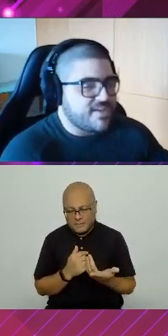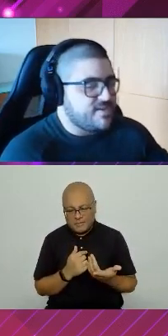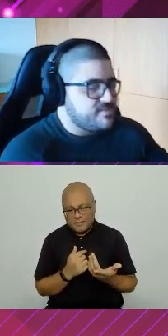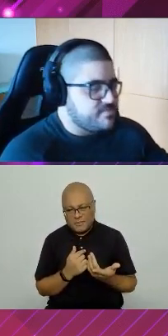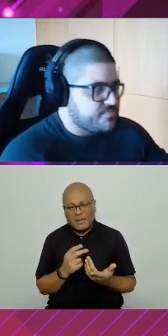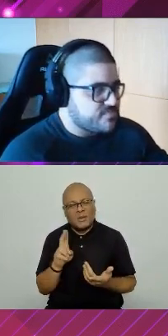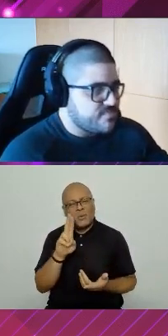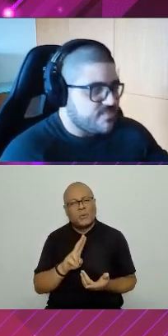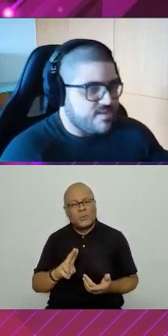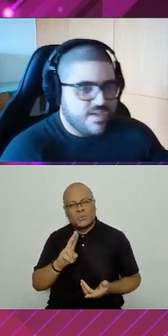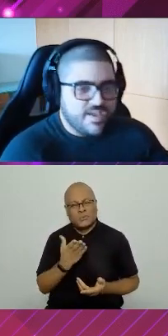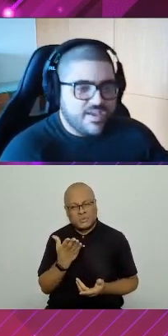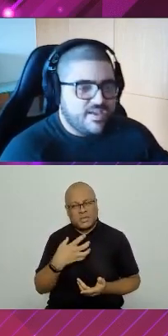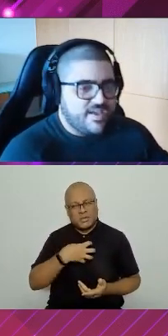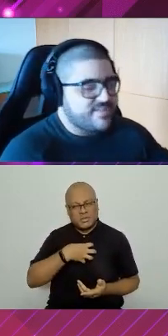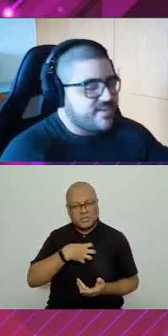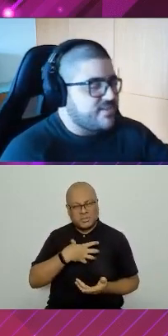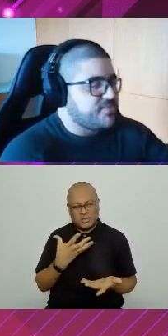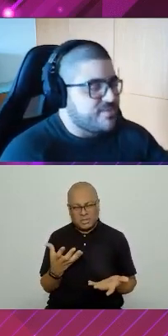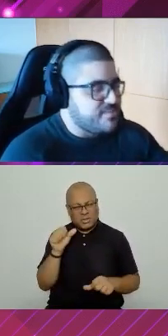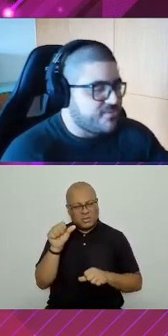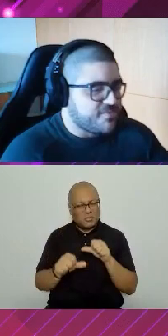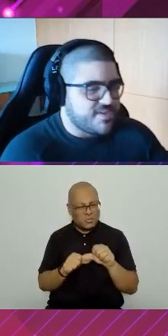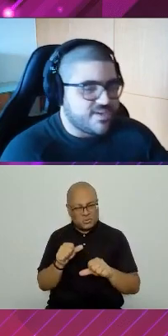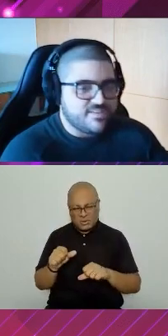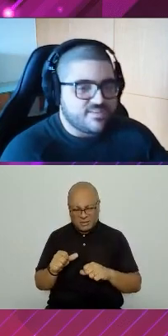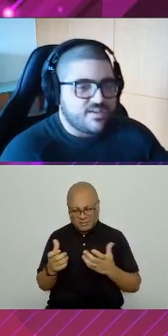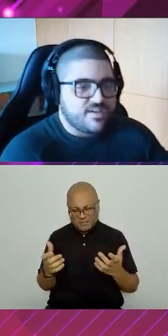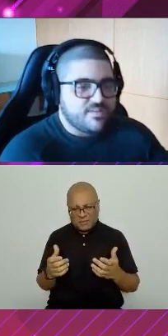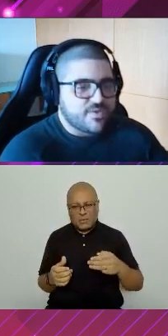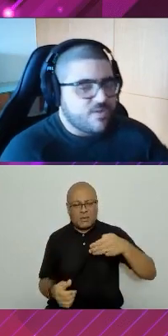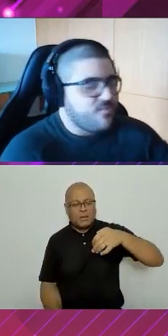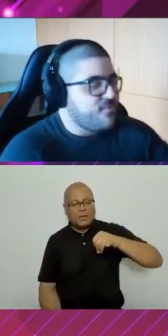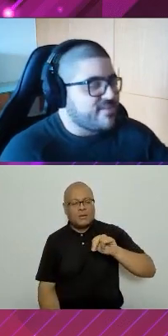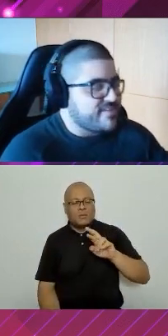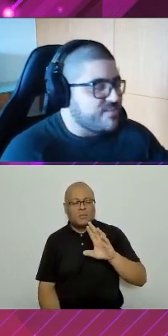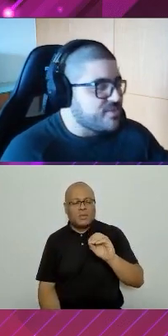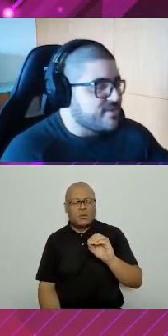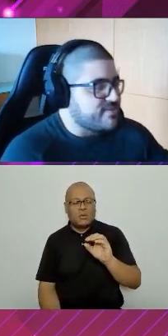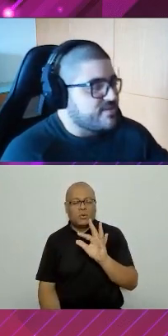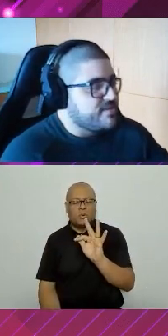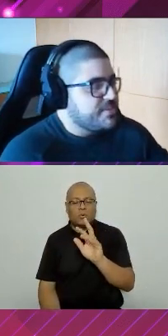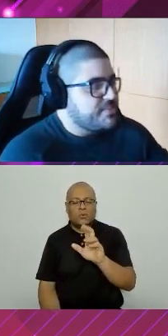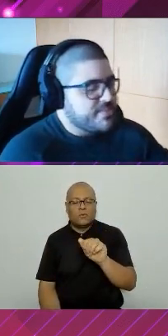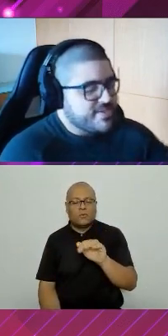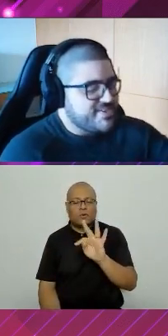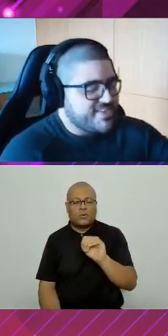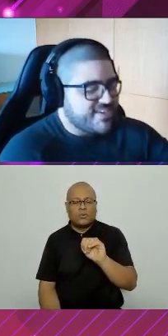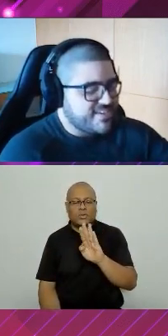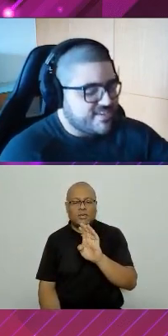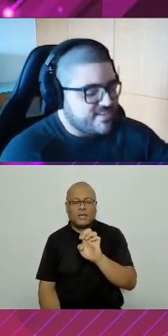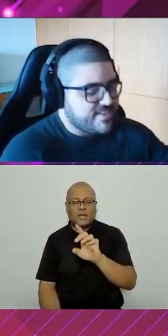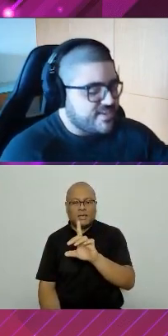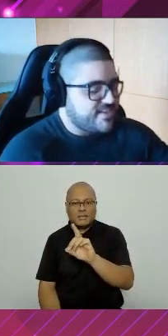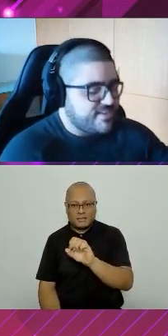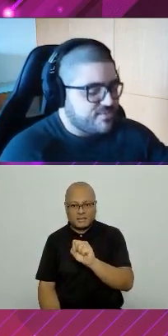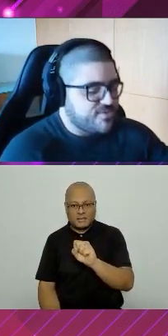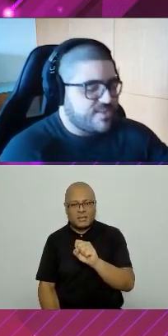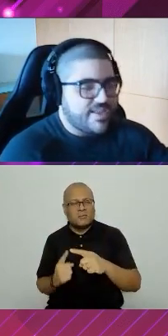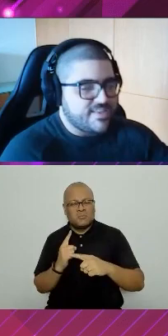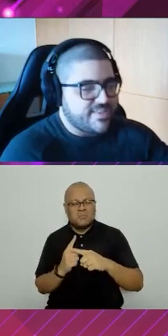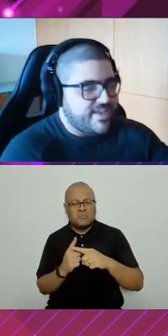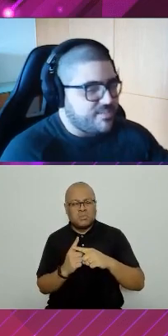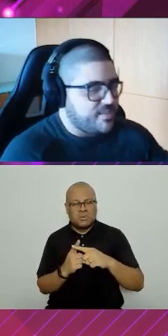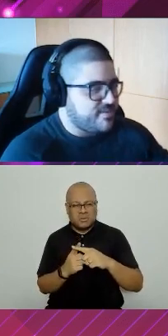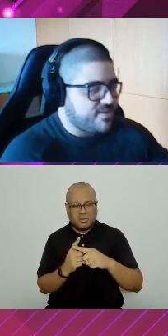que eu usaria essa arquitetura de micro front-ends? Por que eu vou fazer essa mudança? Primeiro, a gente tem que entender que, não